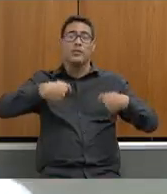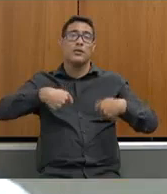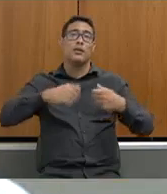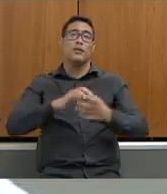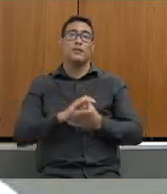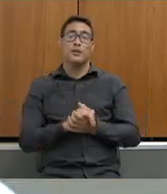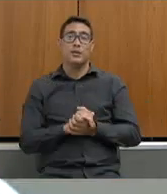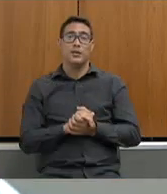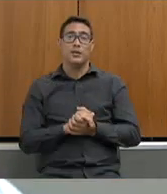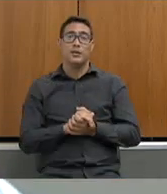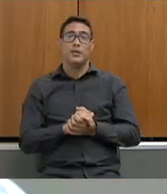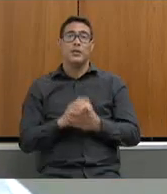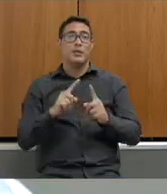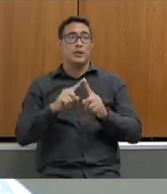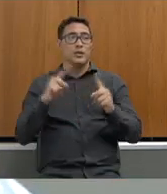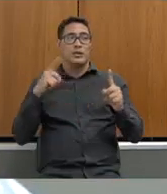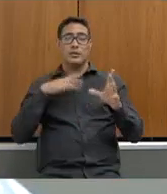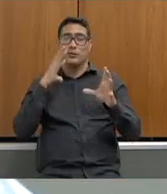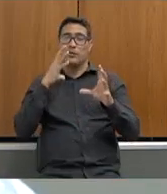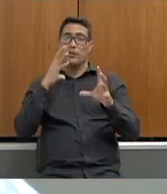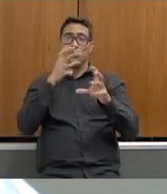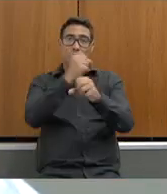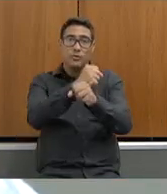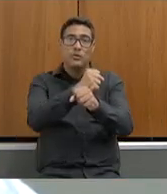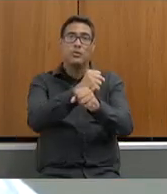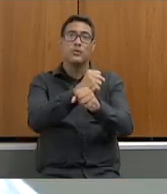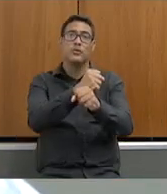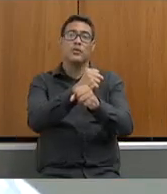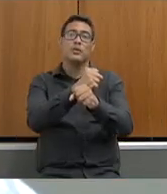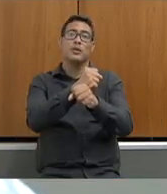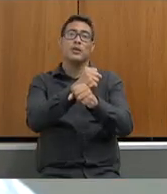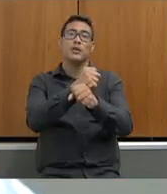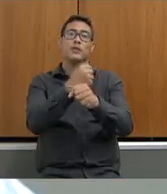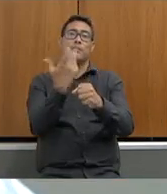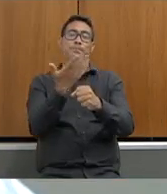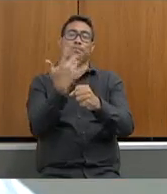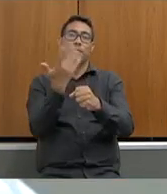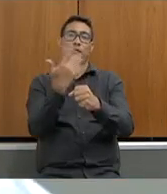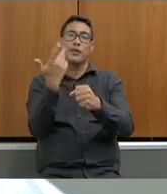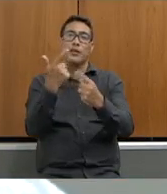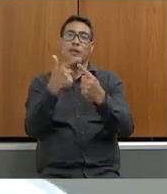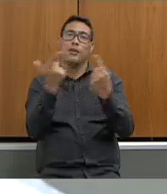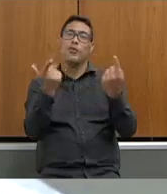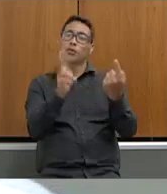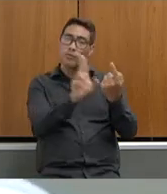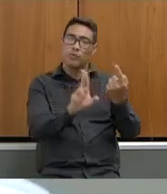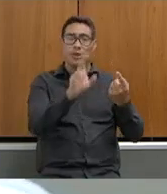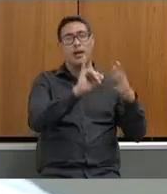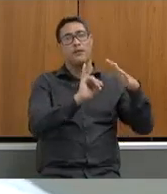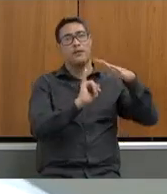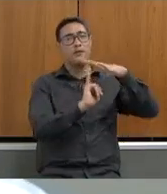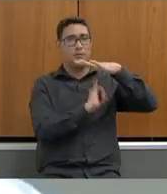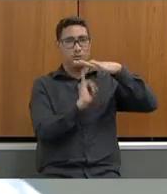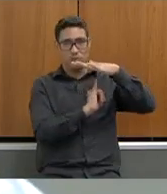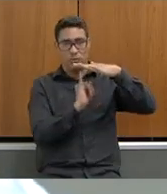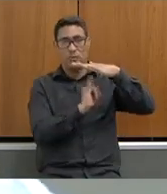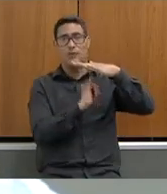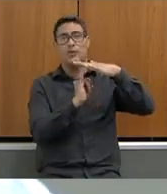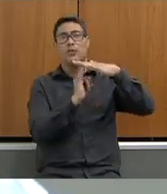a partir das contas que eram feitas por entidades ligadas ao sindicato